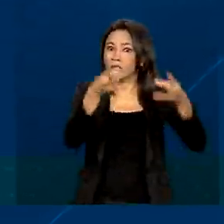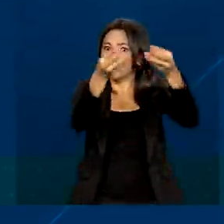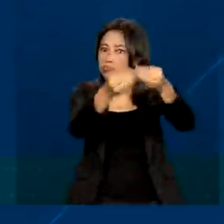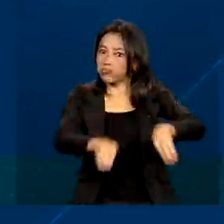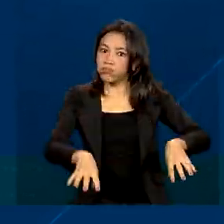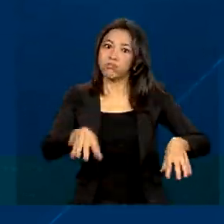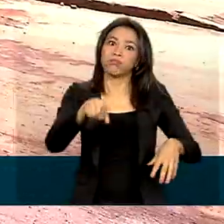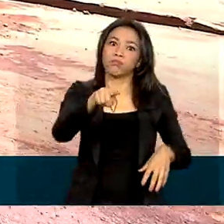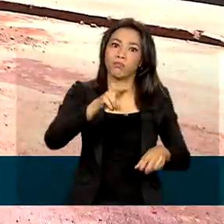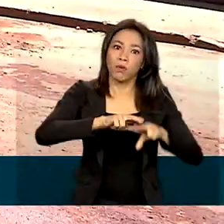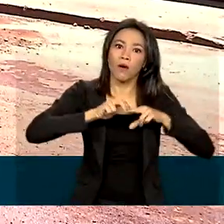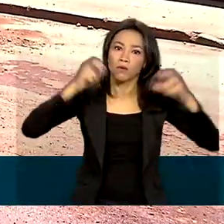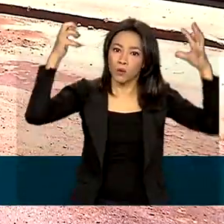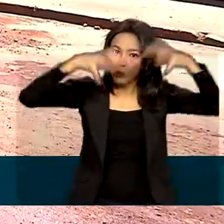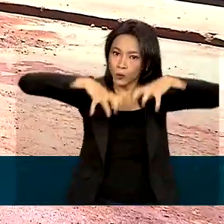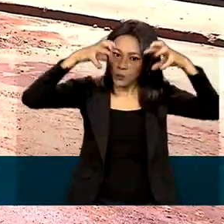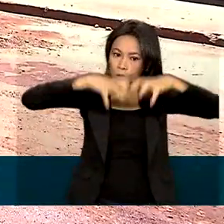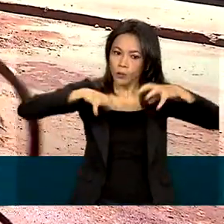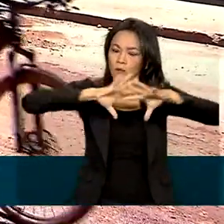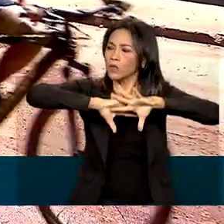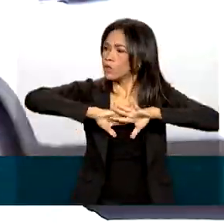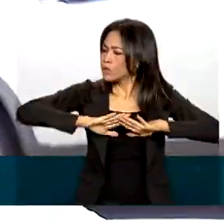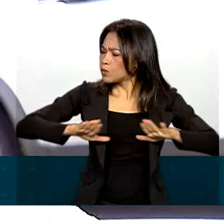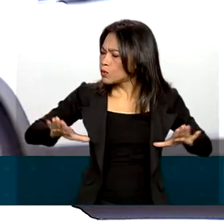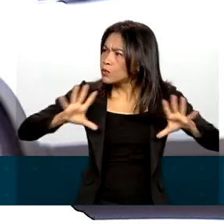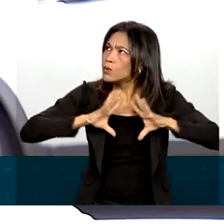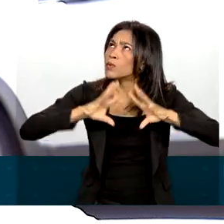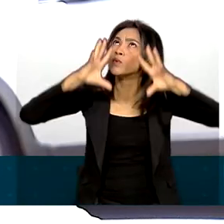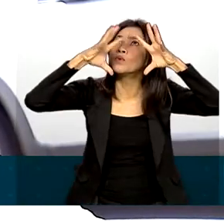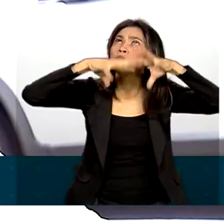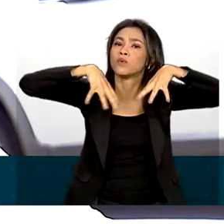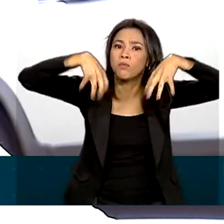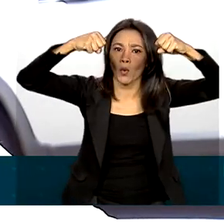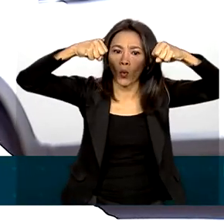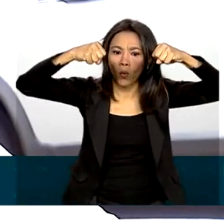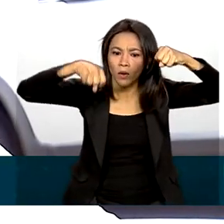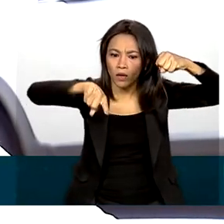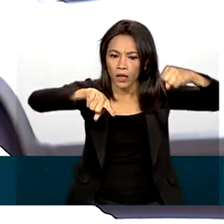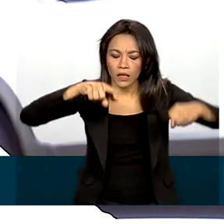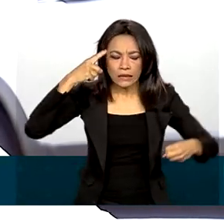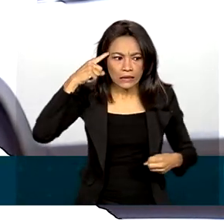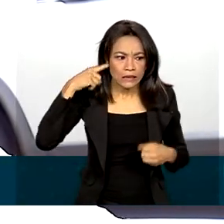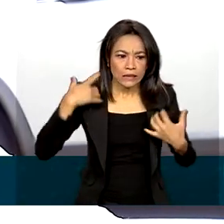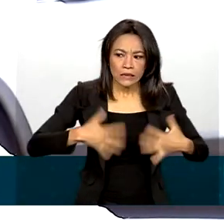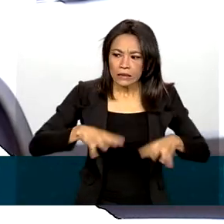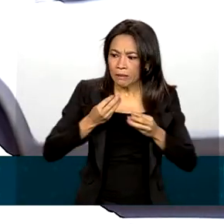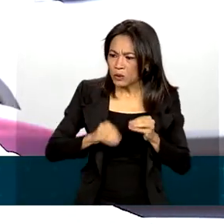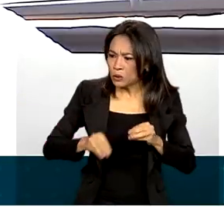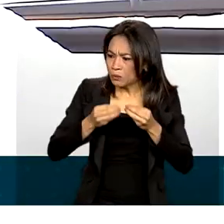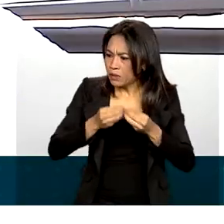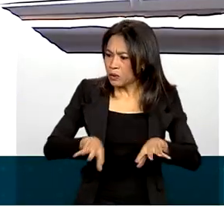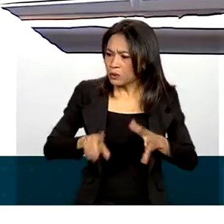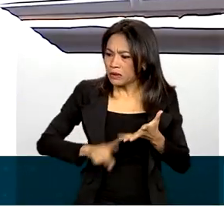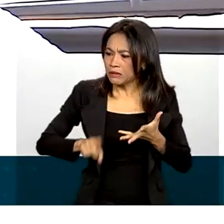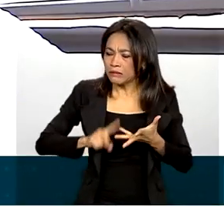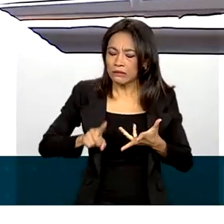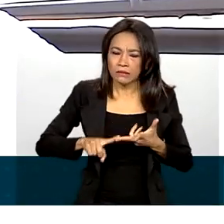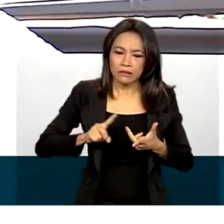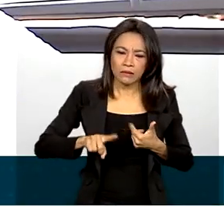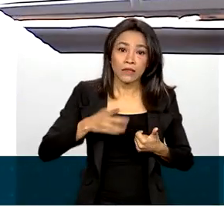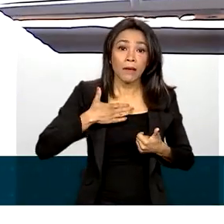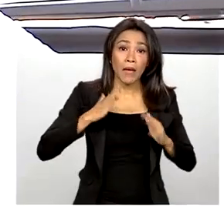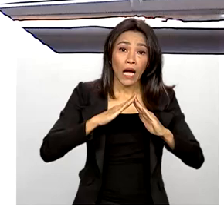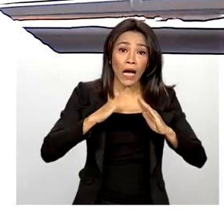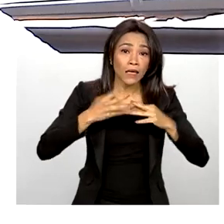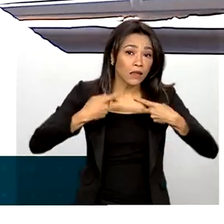pelas chuvas. Depois que tudo passou, seu Francisco contabilizou os prejuízos. Na minha casa levou